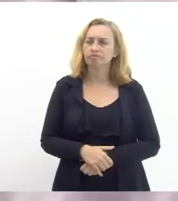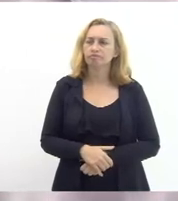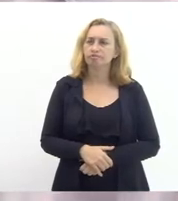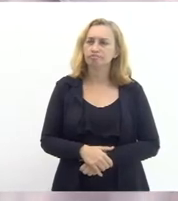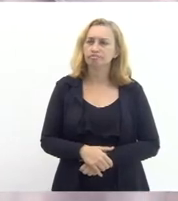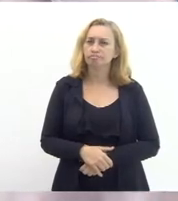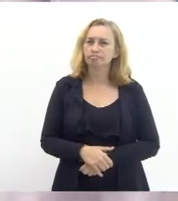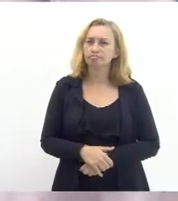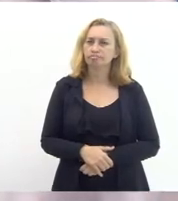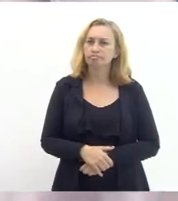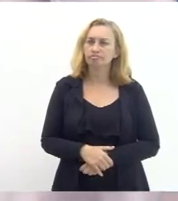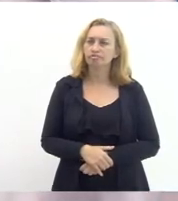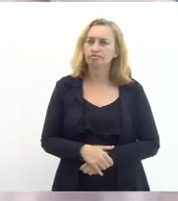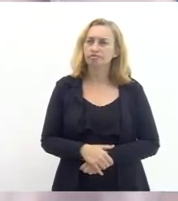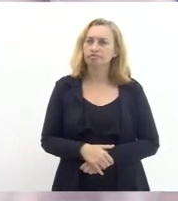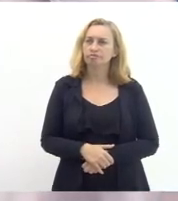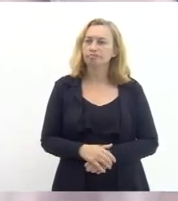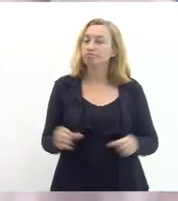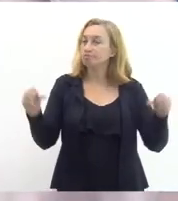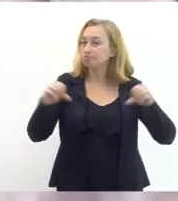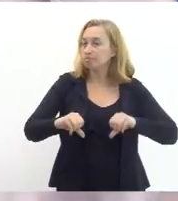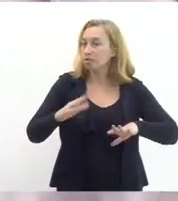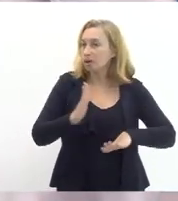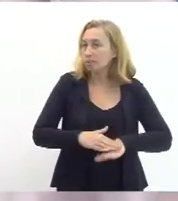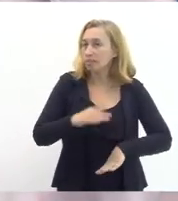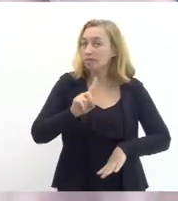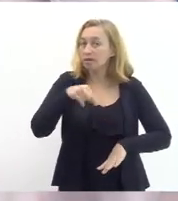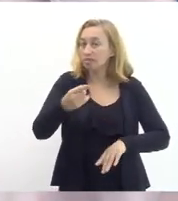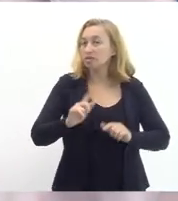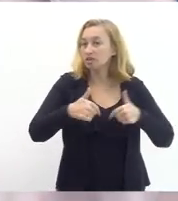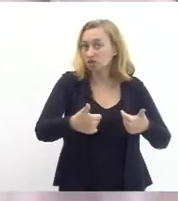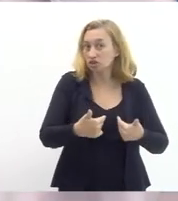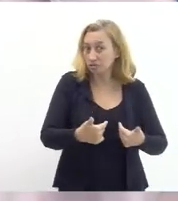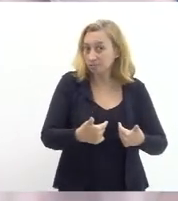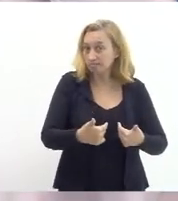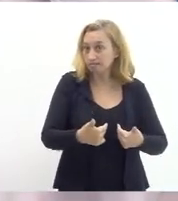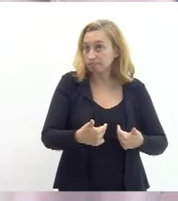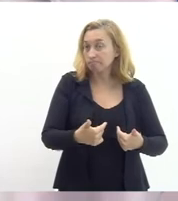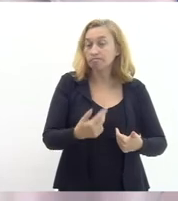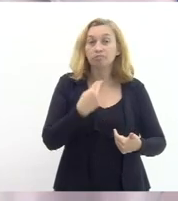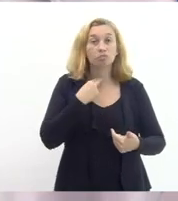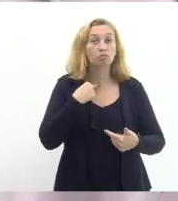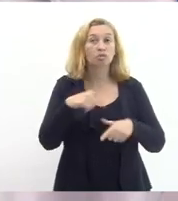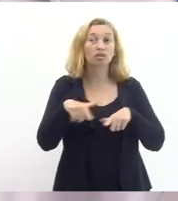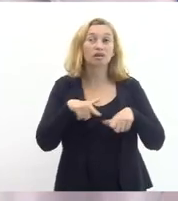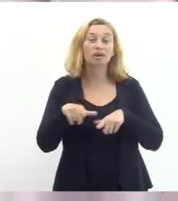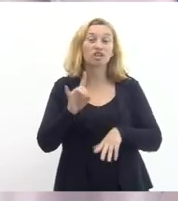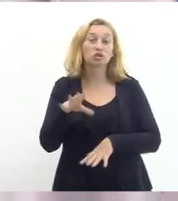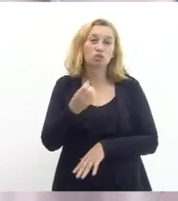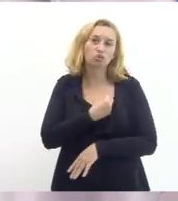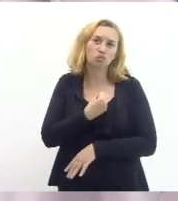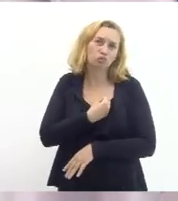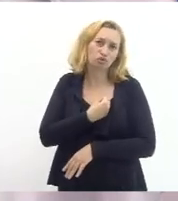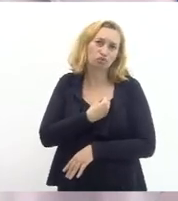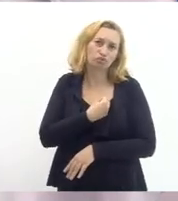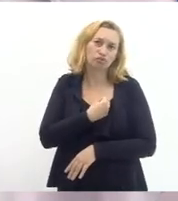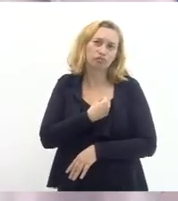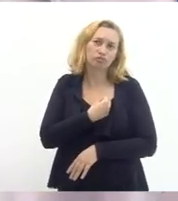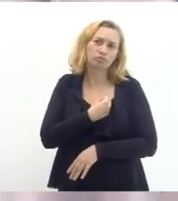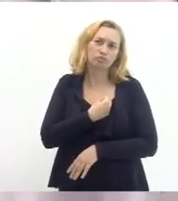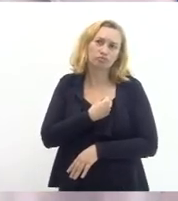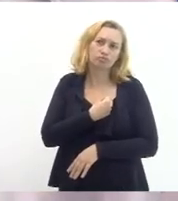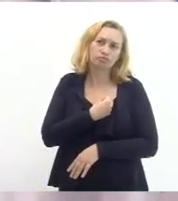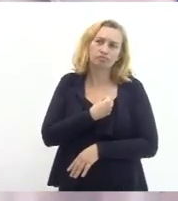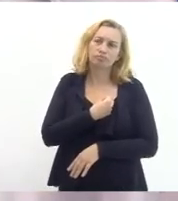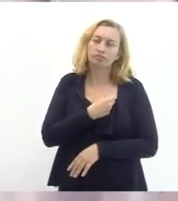nariz para reagir ou seja a gente não pode trabalhar só com esse número do